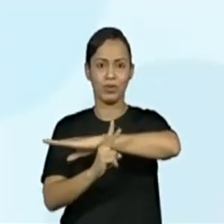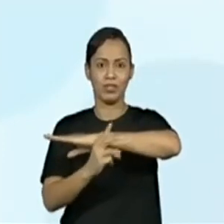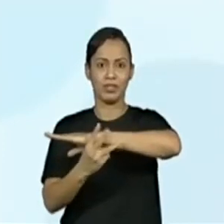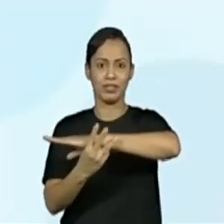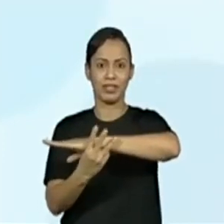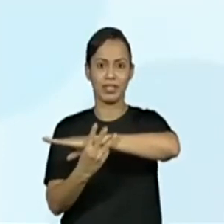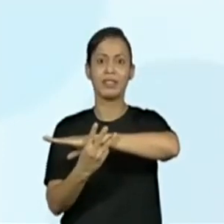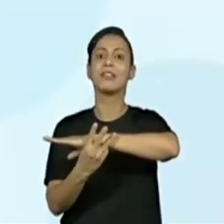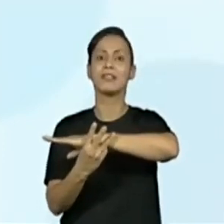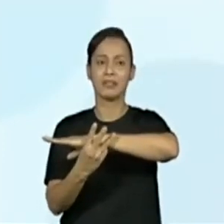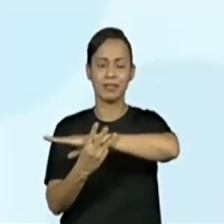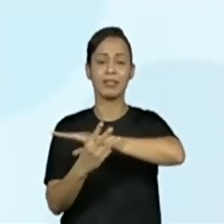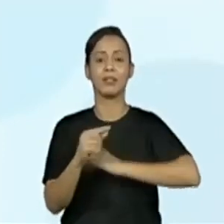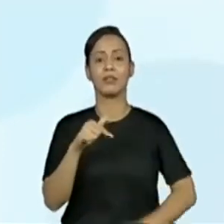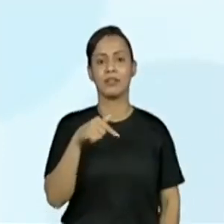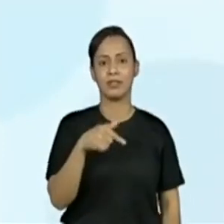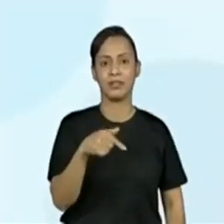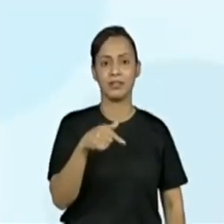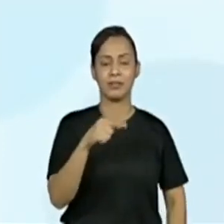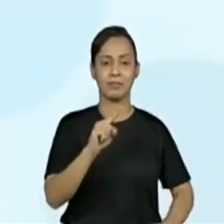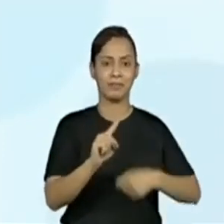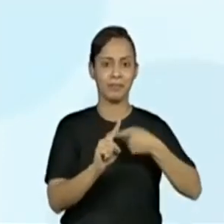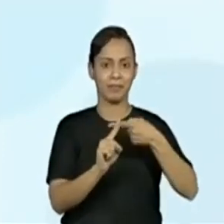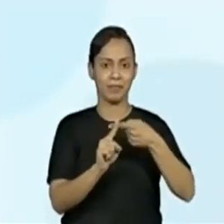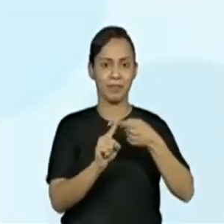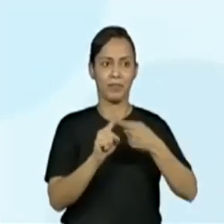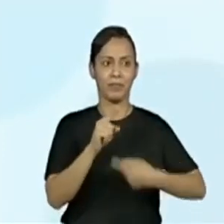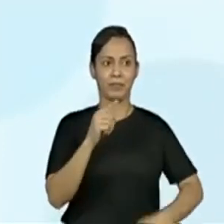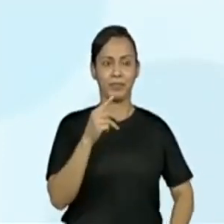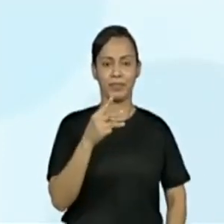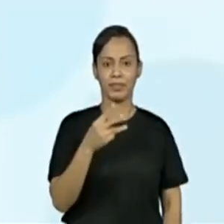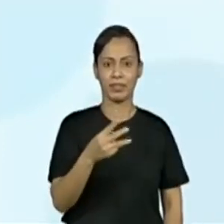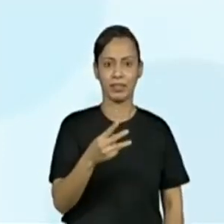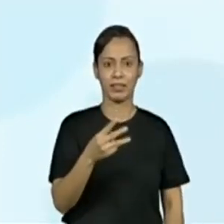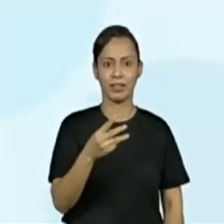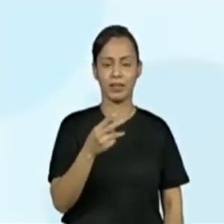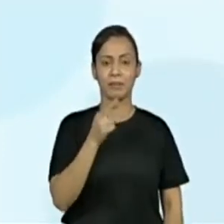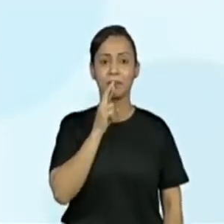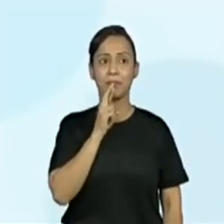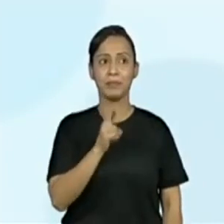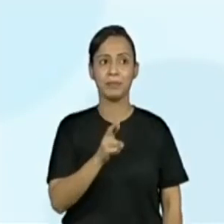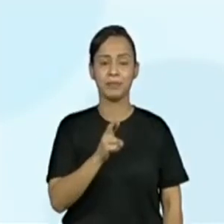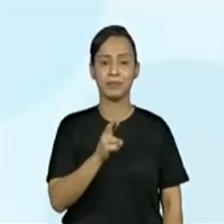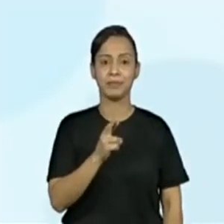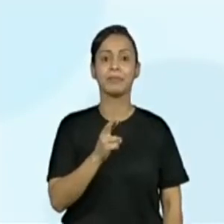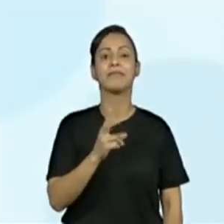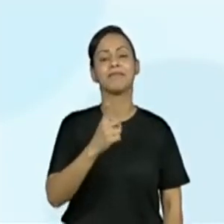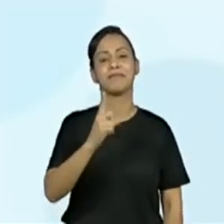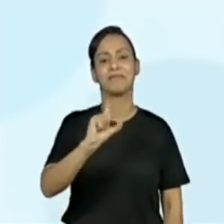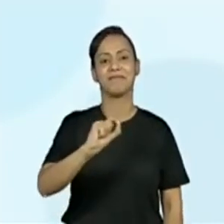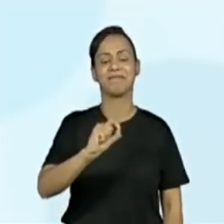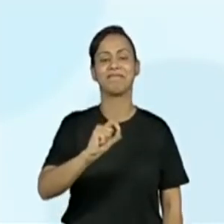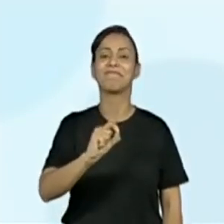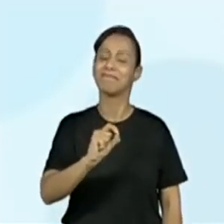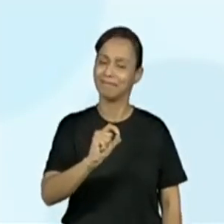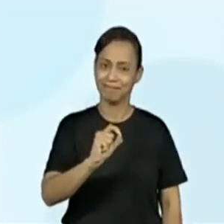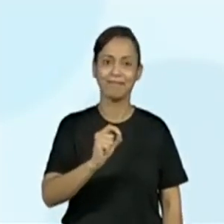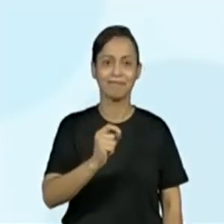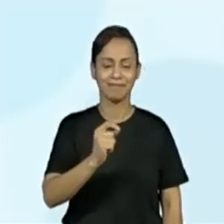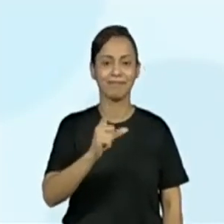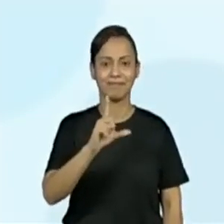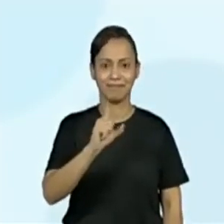espaços. Então, 7 mais 3 também, não é, Provenu? Isso. E aí, nós já temos uma dezena completa, não é?